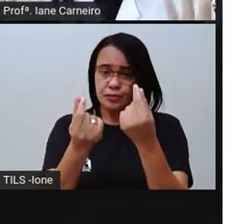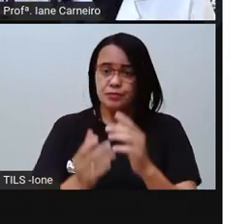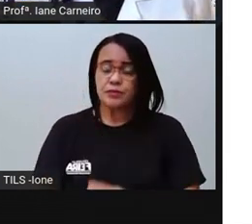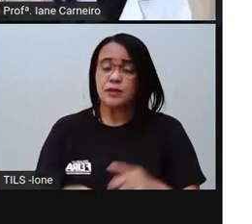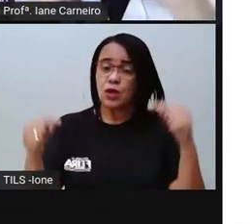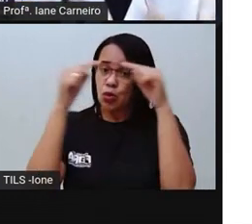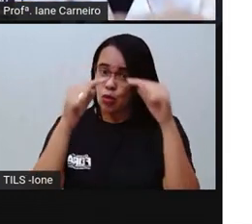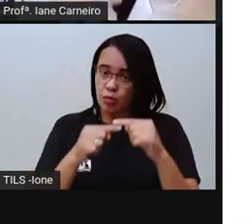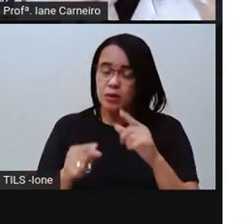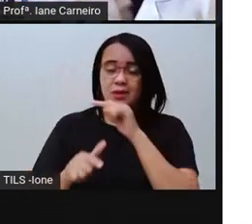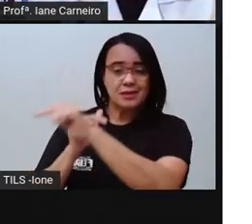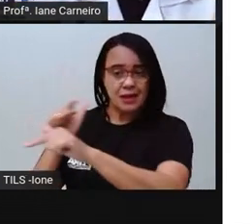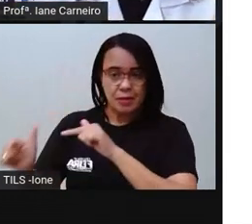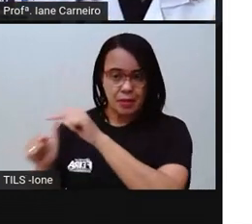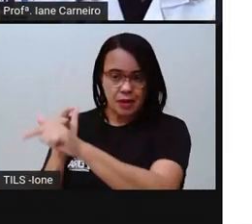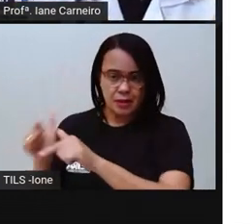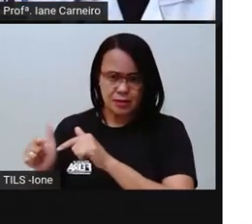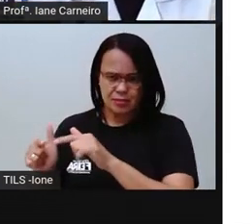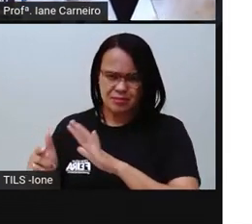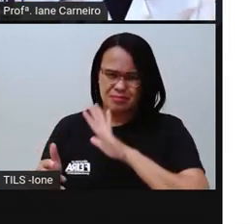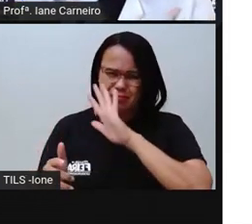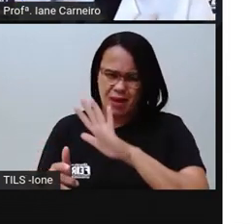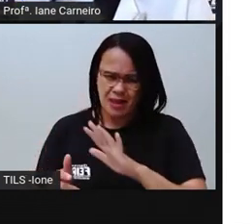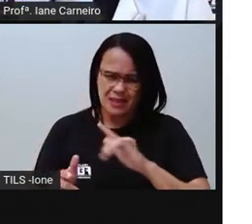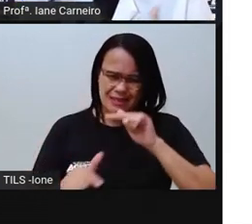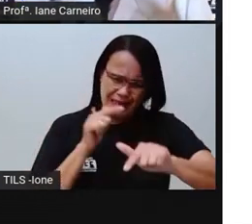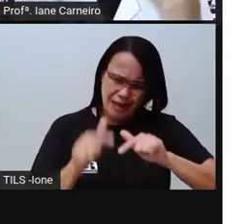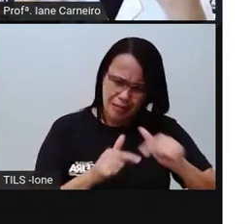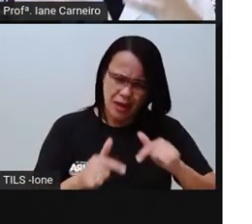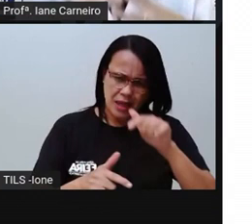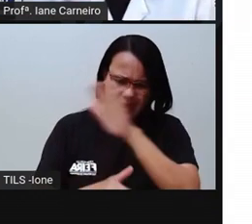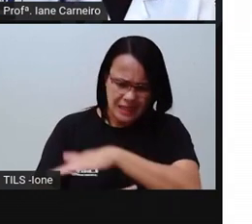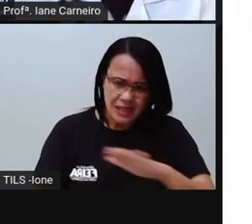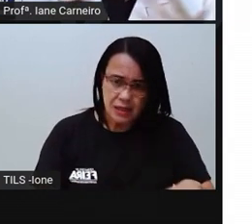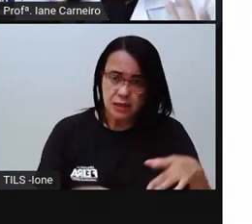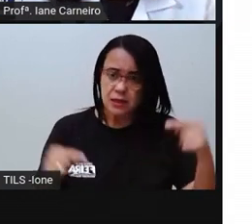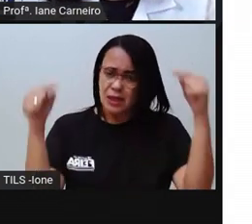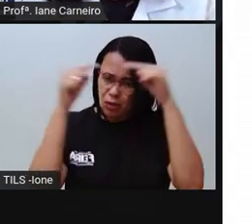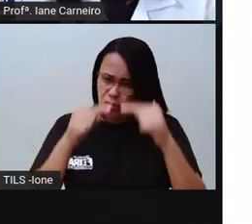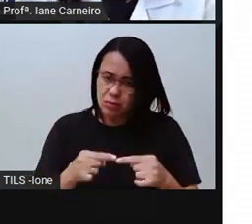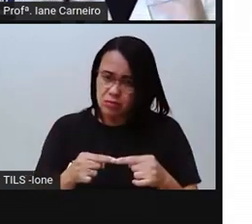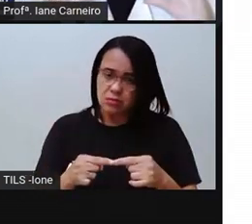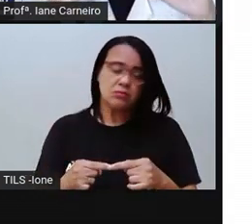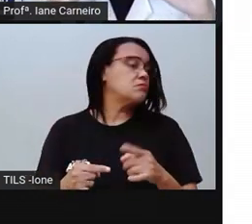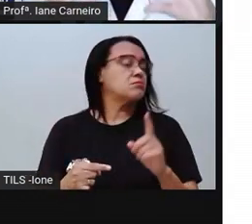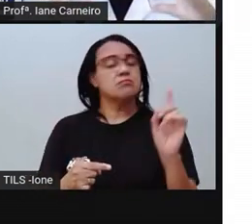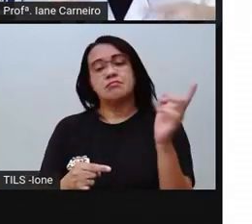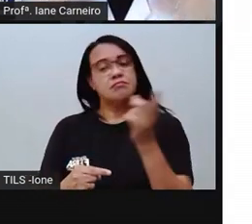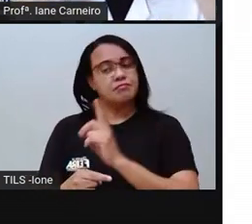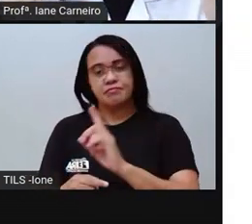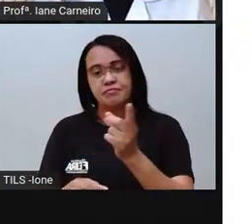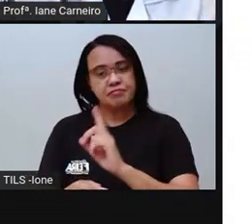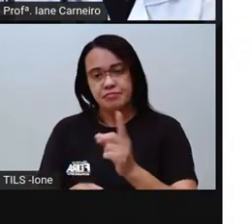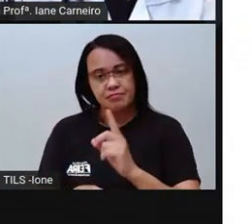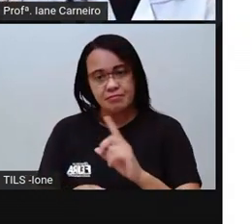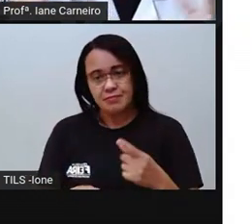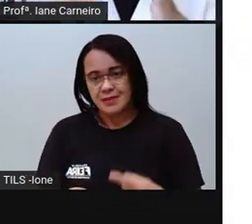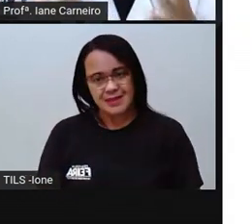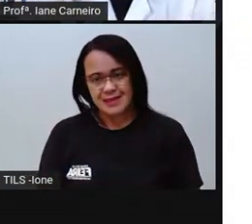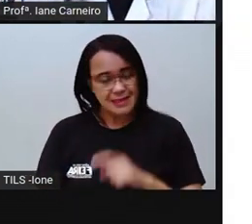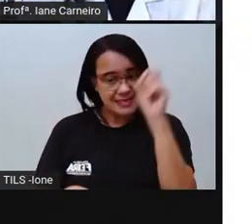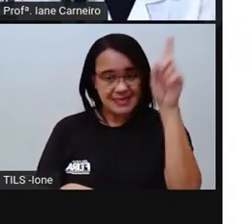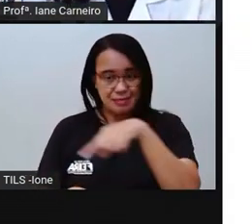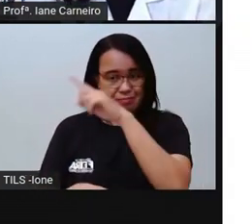trabalho foi feito para a criança? Porque, olha só, quando o adulto está trabalhando, ele está dedicando aquele tempo